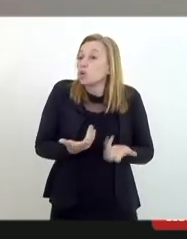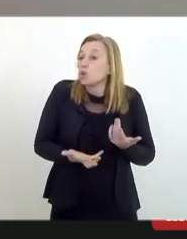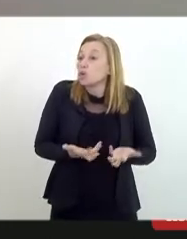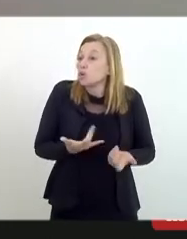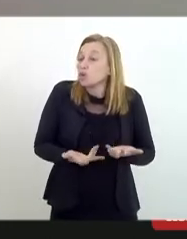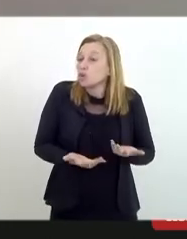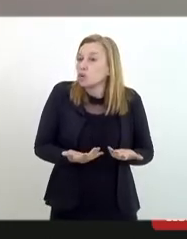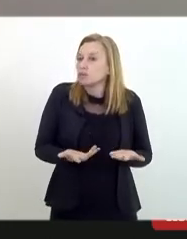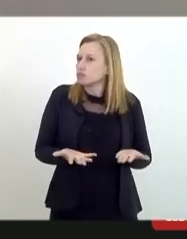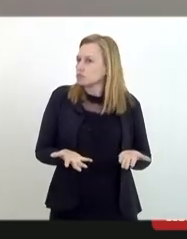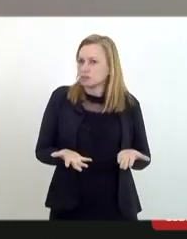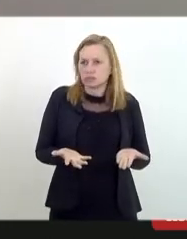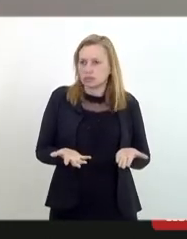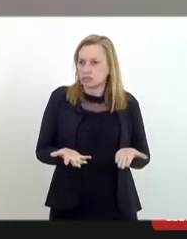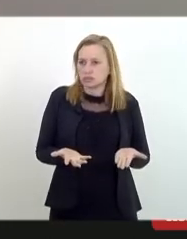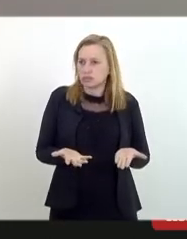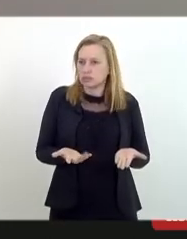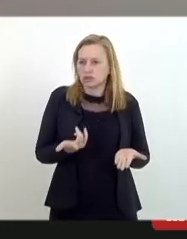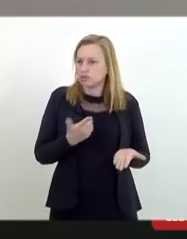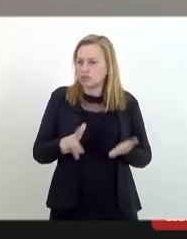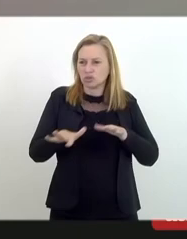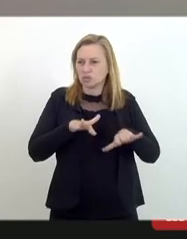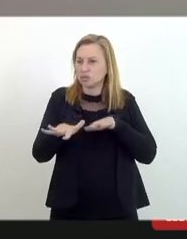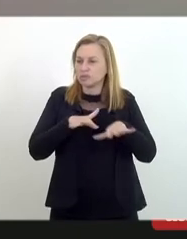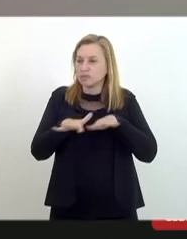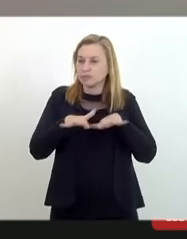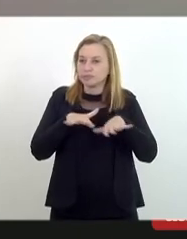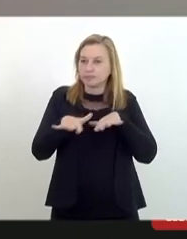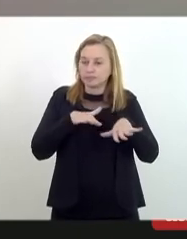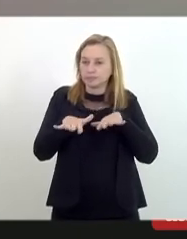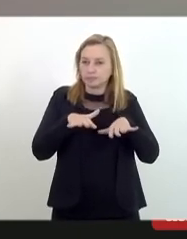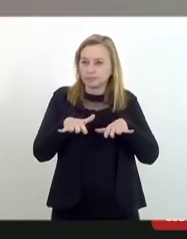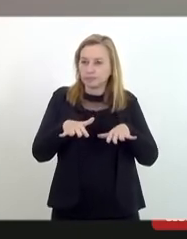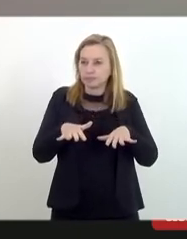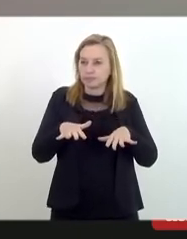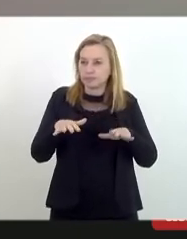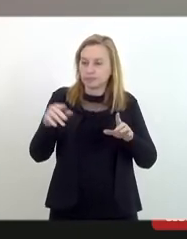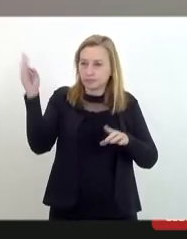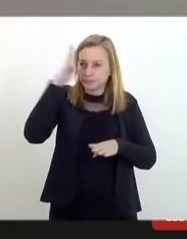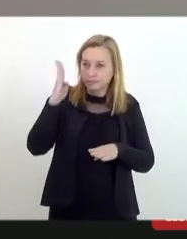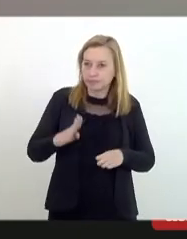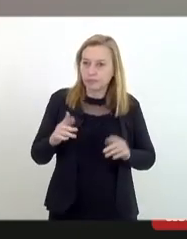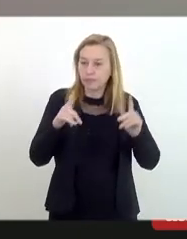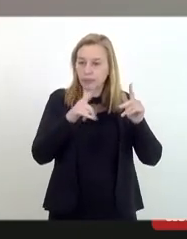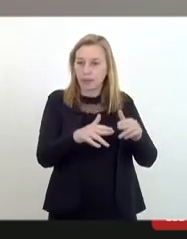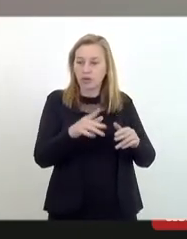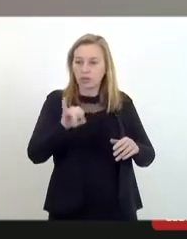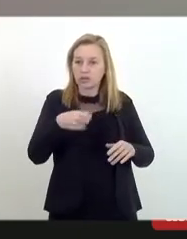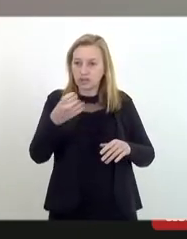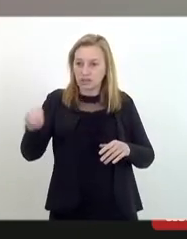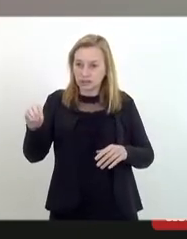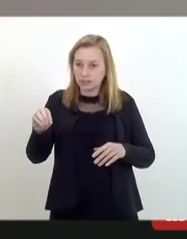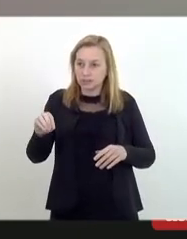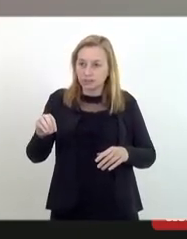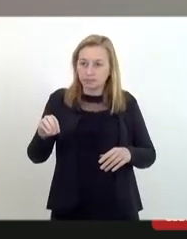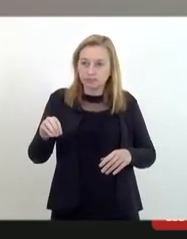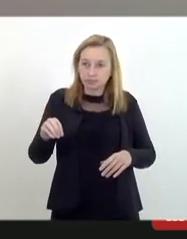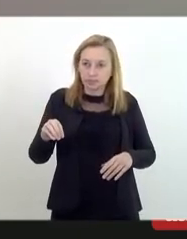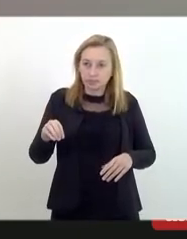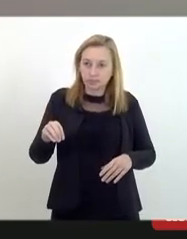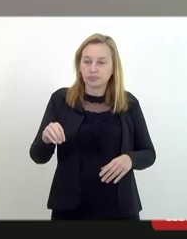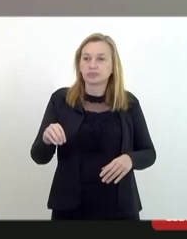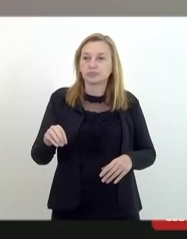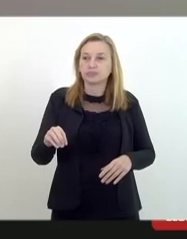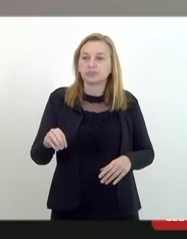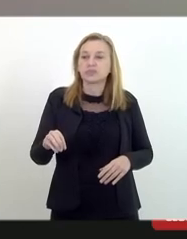dessa forma e não ter uma mobilização no Brasil foi o caso de Conceição de Lissar que ensejou a